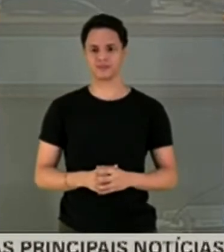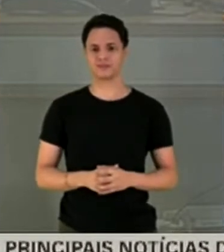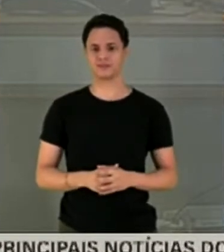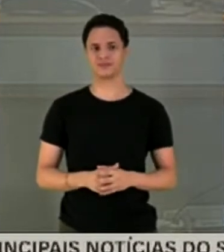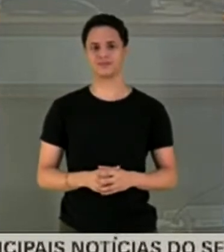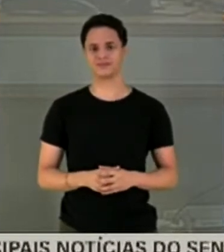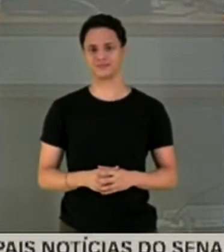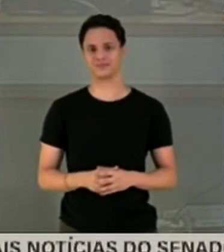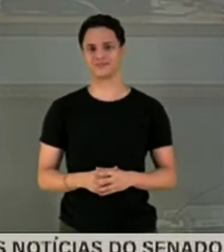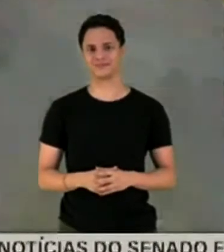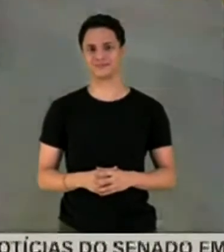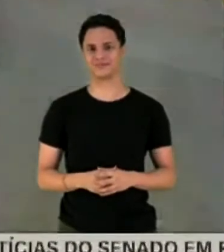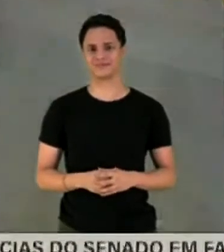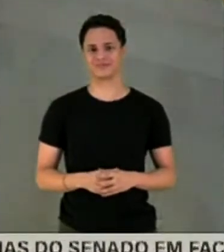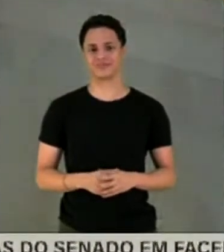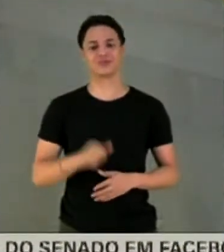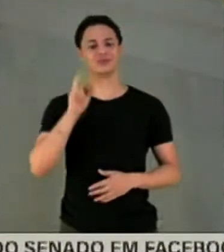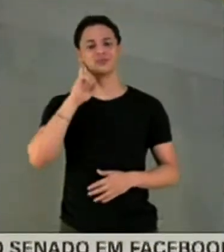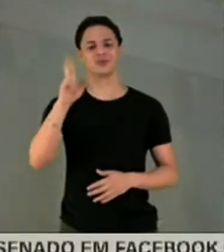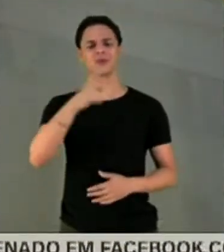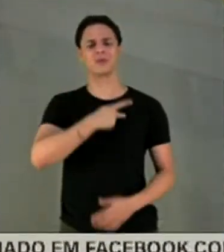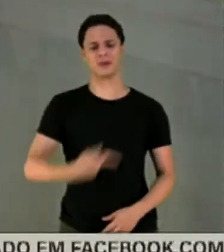Sr. Presidente, por favor.